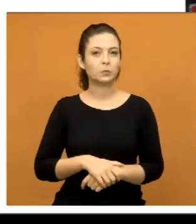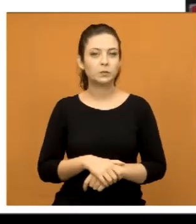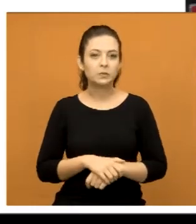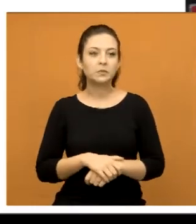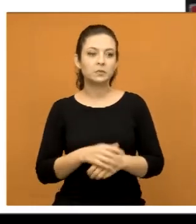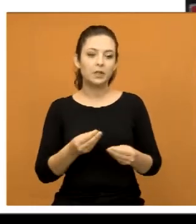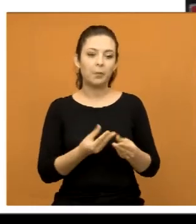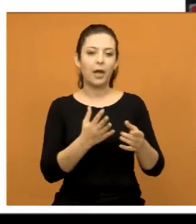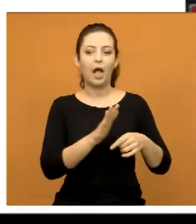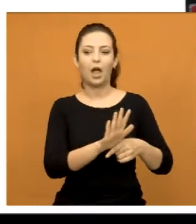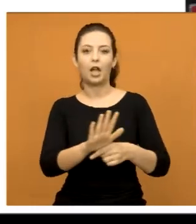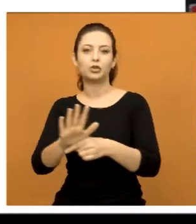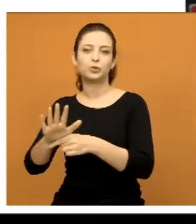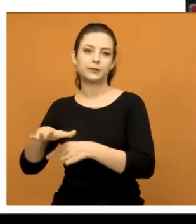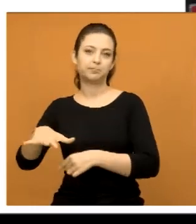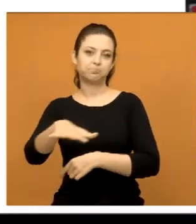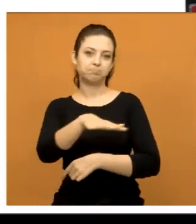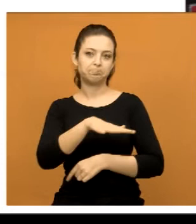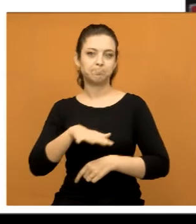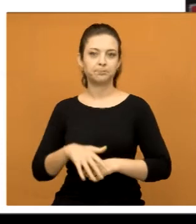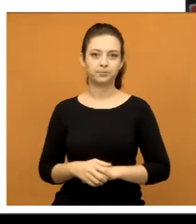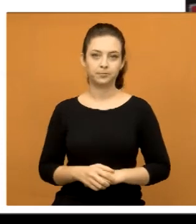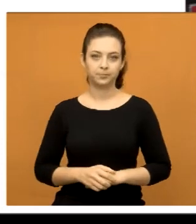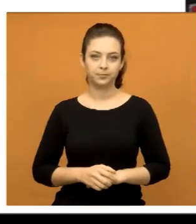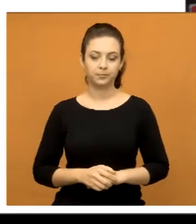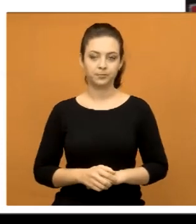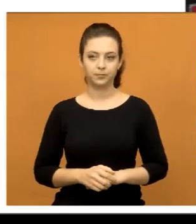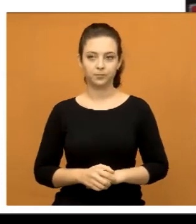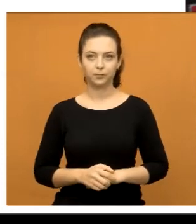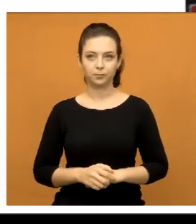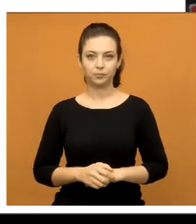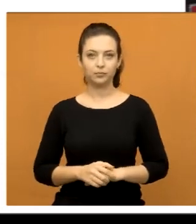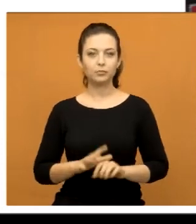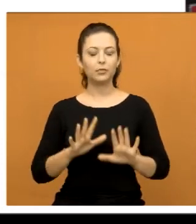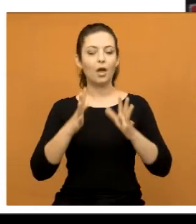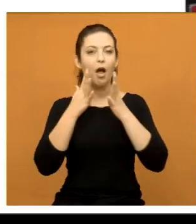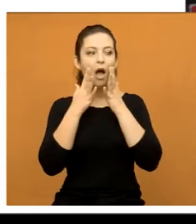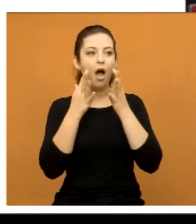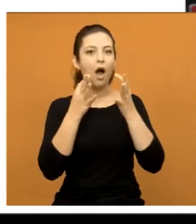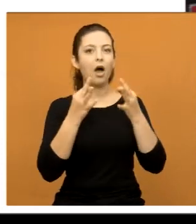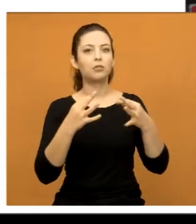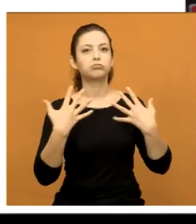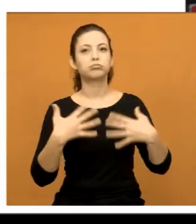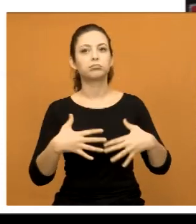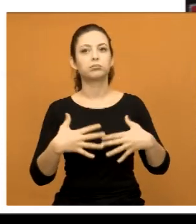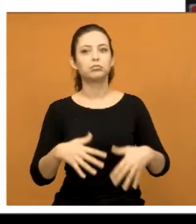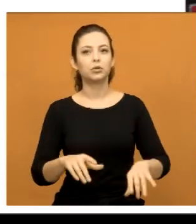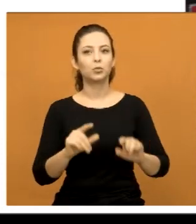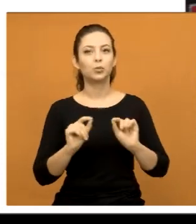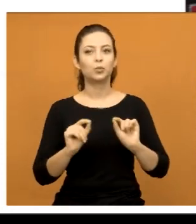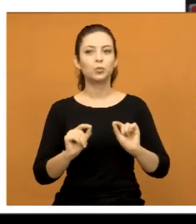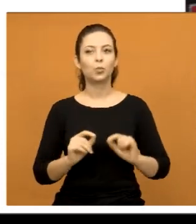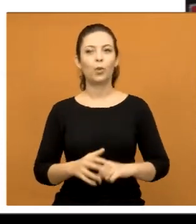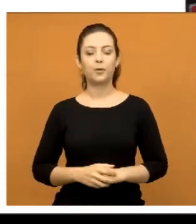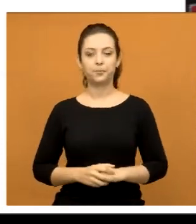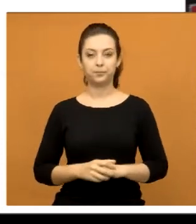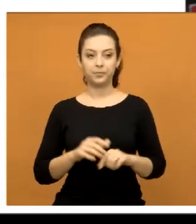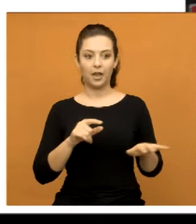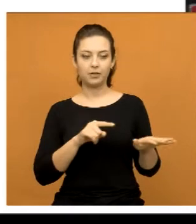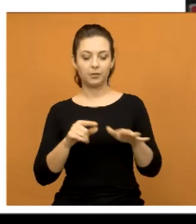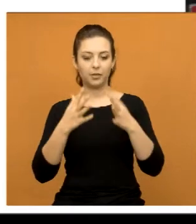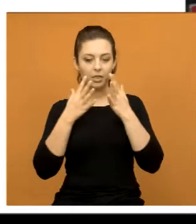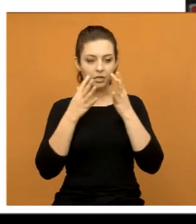favorecer muito o povo da nossa cidade de Jacarei. Mas o que me chamou muita atenção essa semana